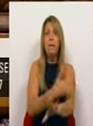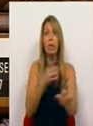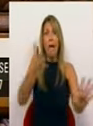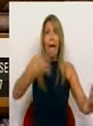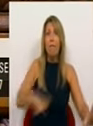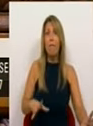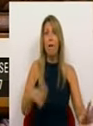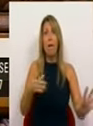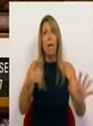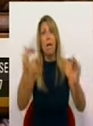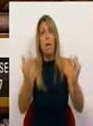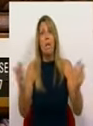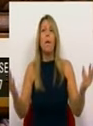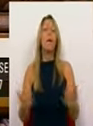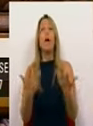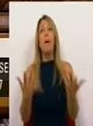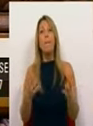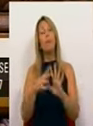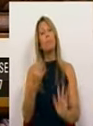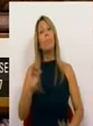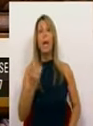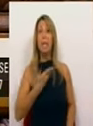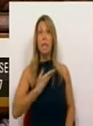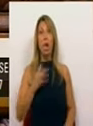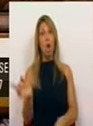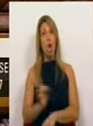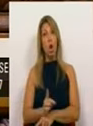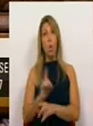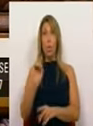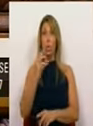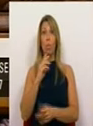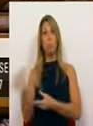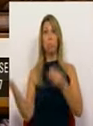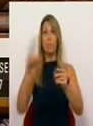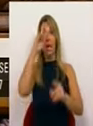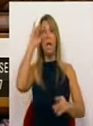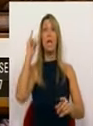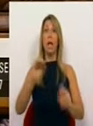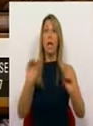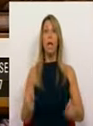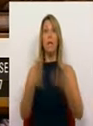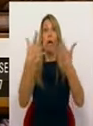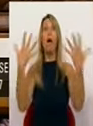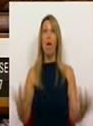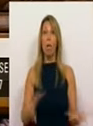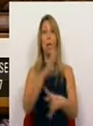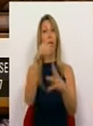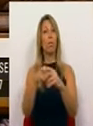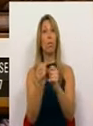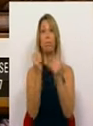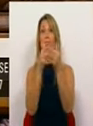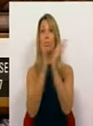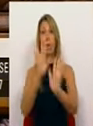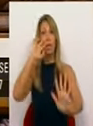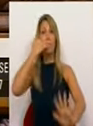em 18 de outubro, a sua ideia inicial, agora alargada a todas as vítimas de todos os incêndios ocorridos